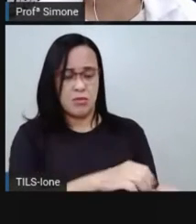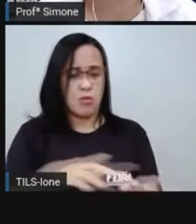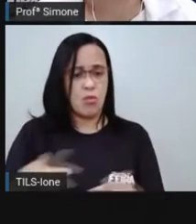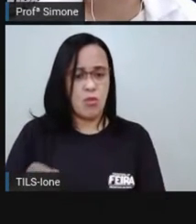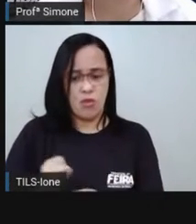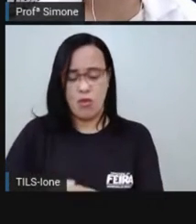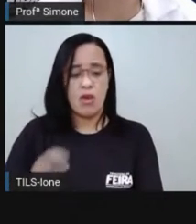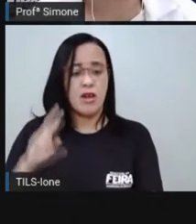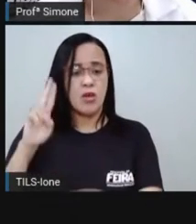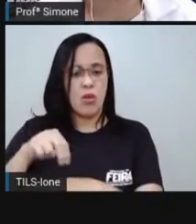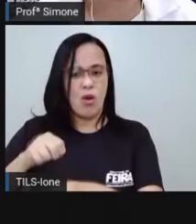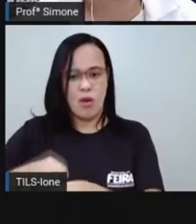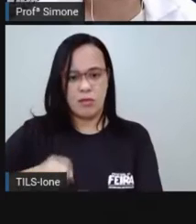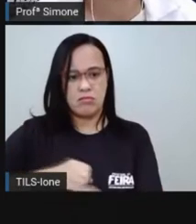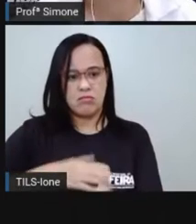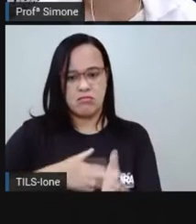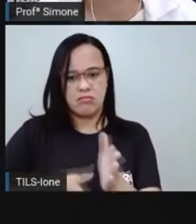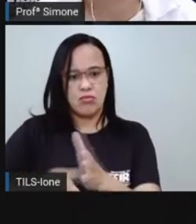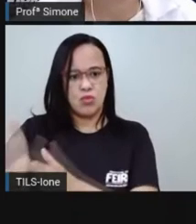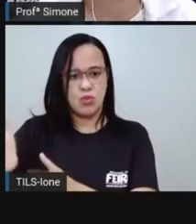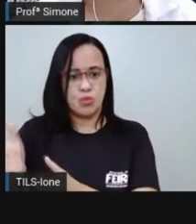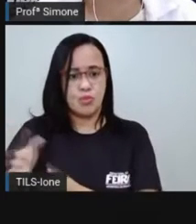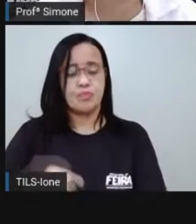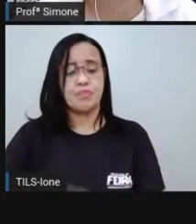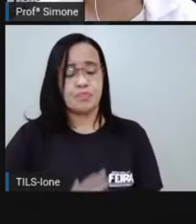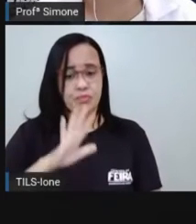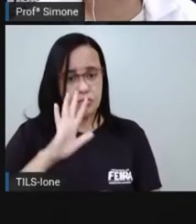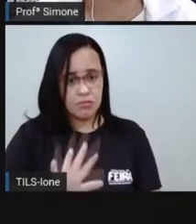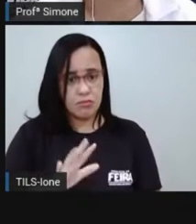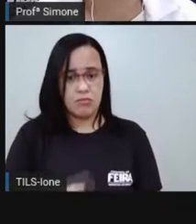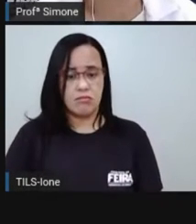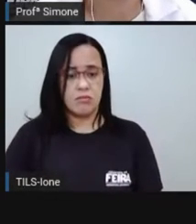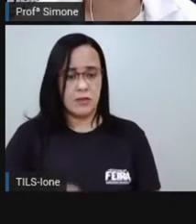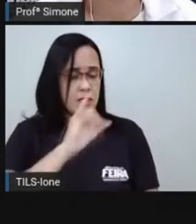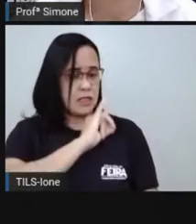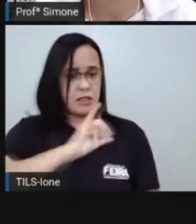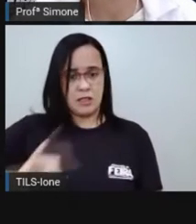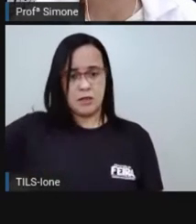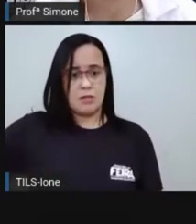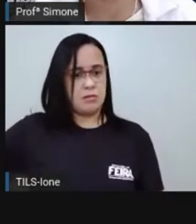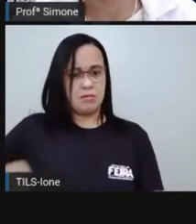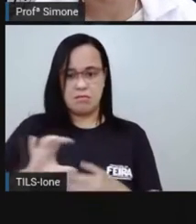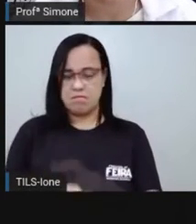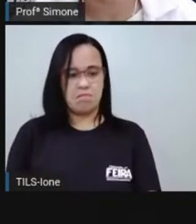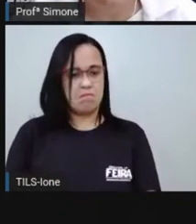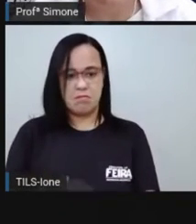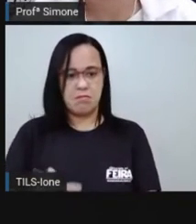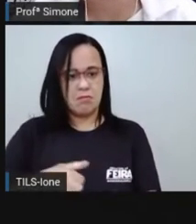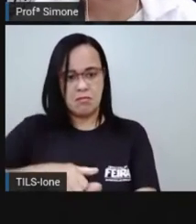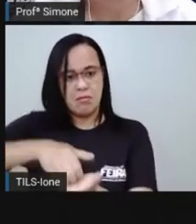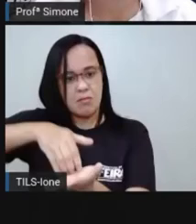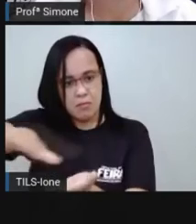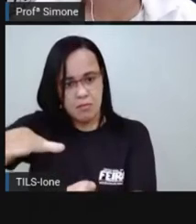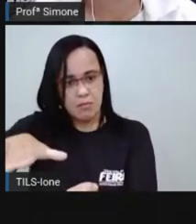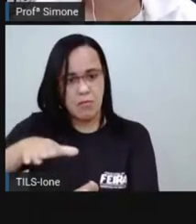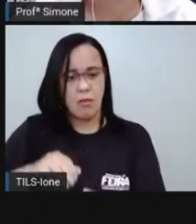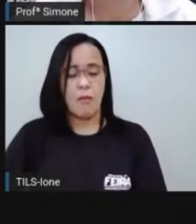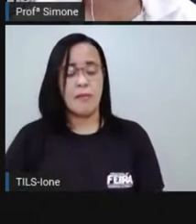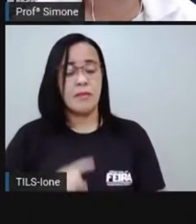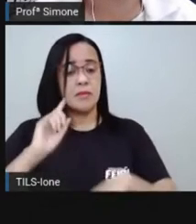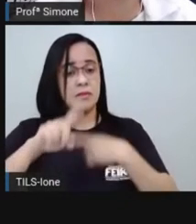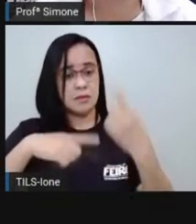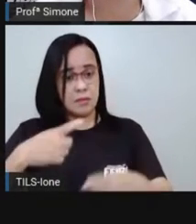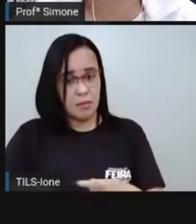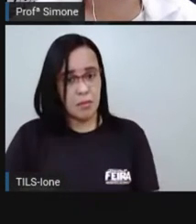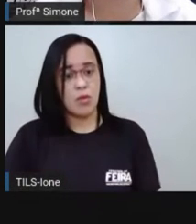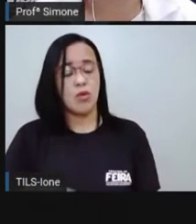Brasil não seria mais um império, seria uma república. E a participação